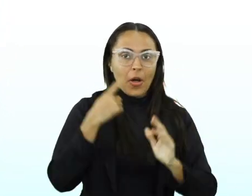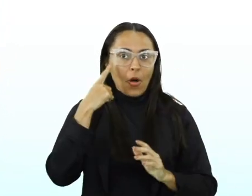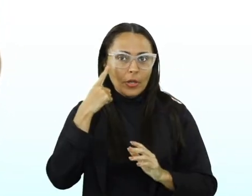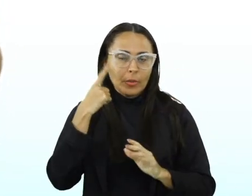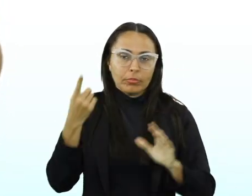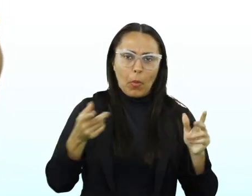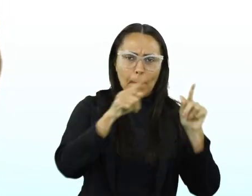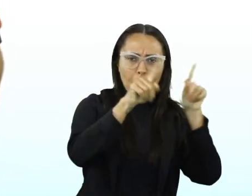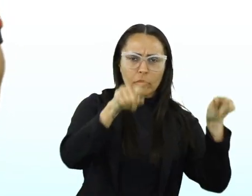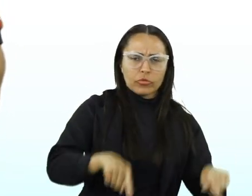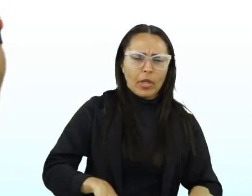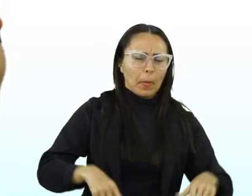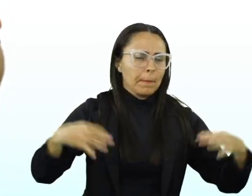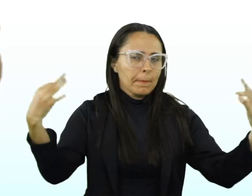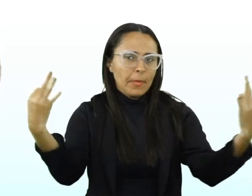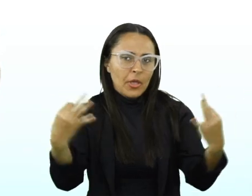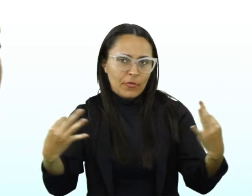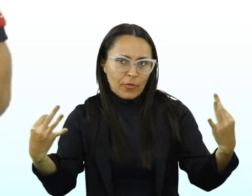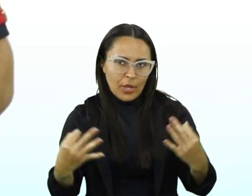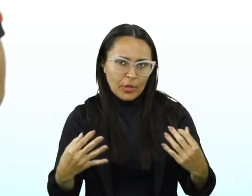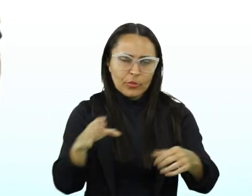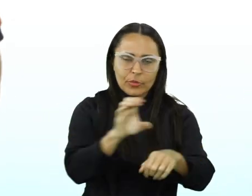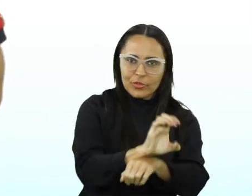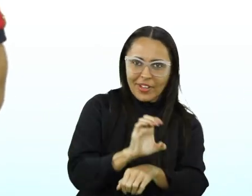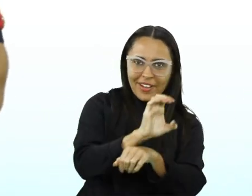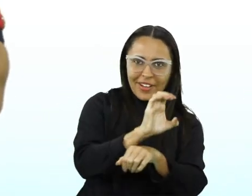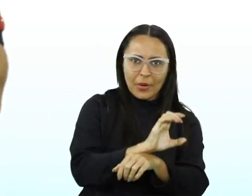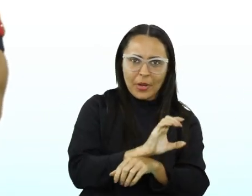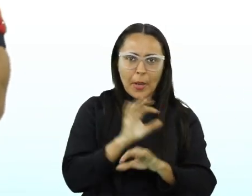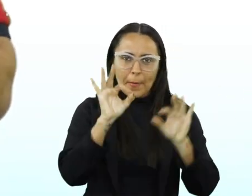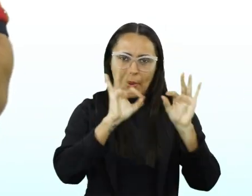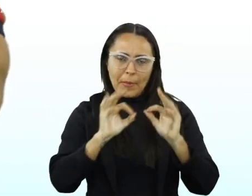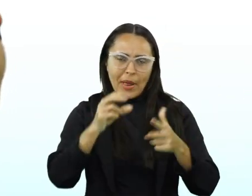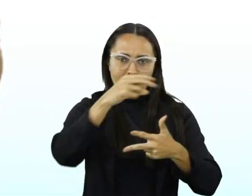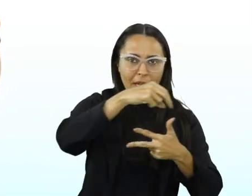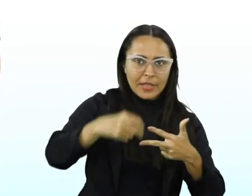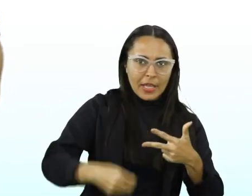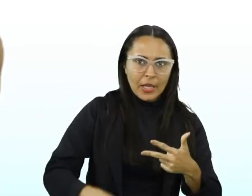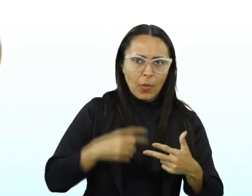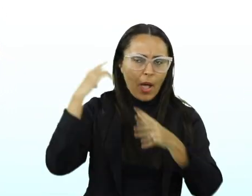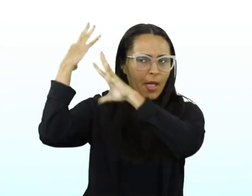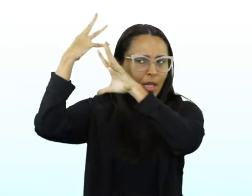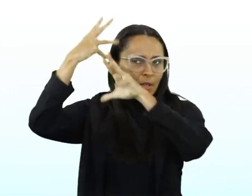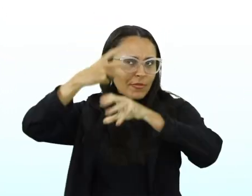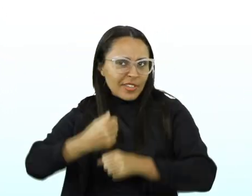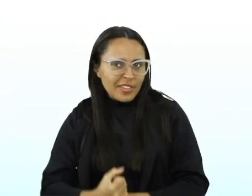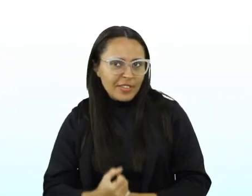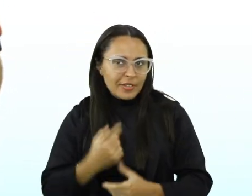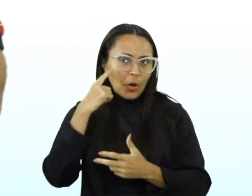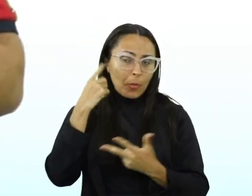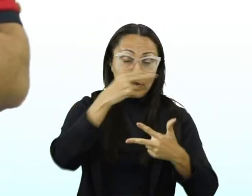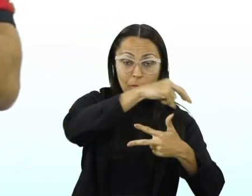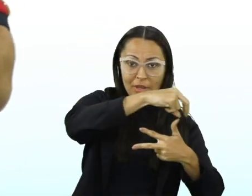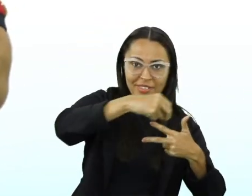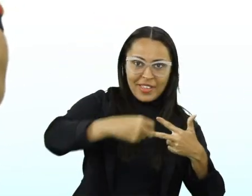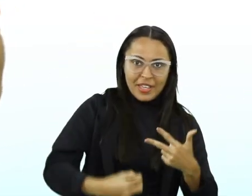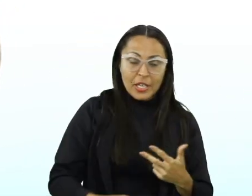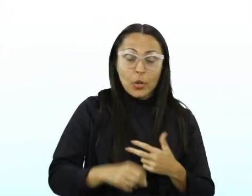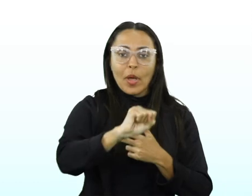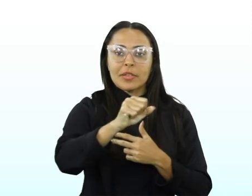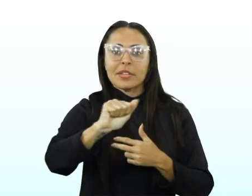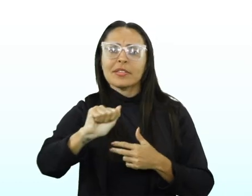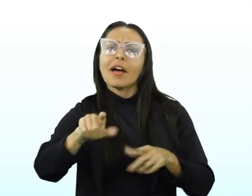um projeto espetacular do Governo do Estado prepara a Enem, uma grande revisão para o Exame Nacional do Ensino Médio e o